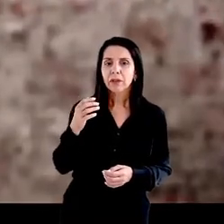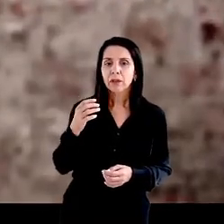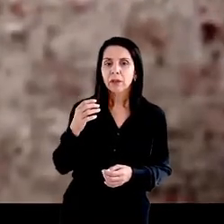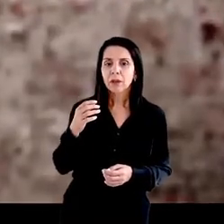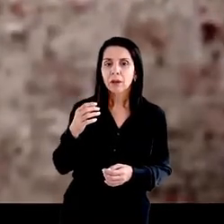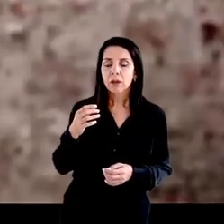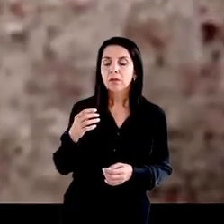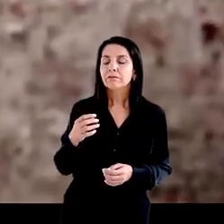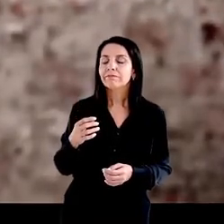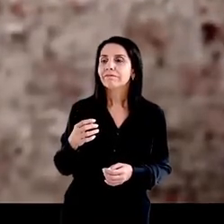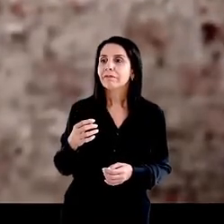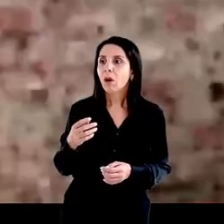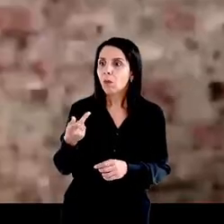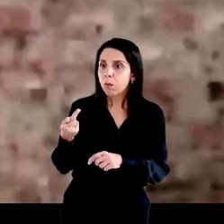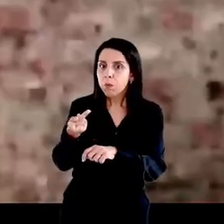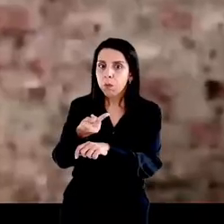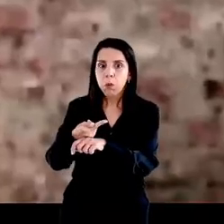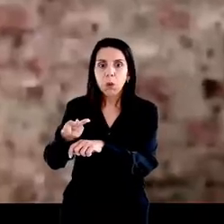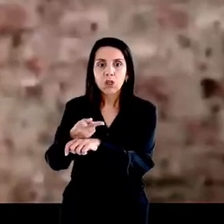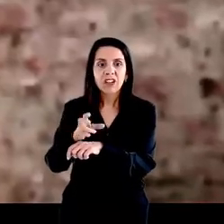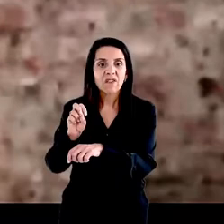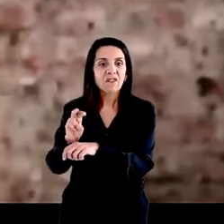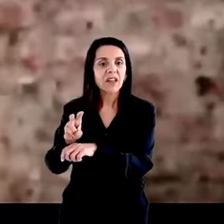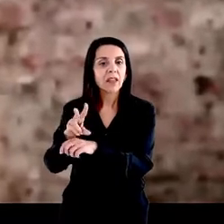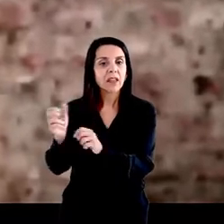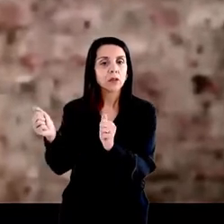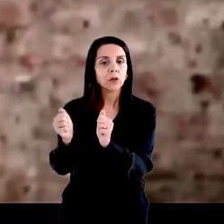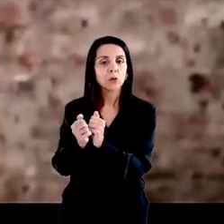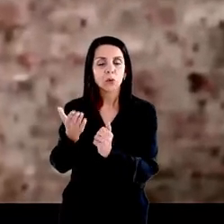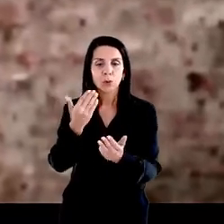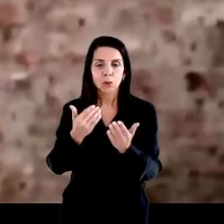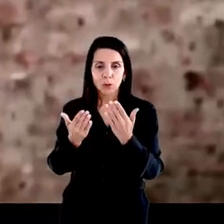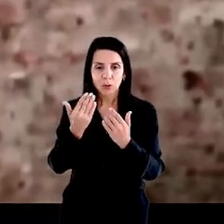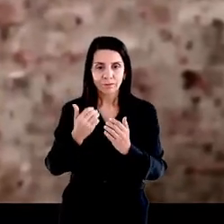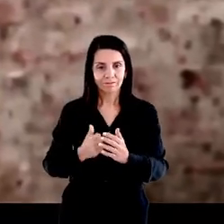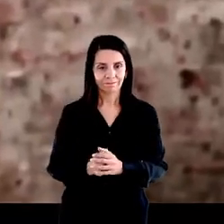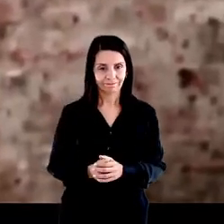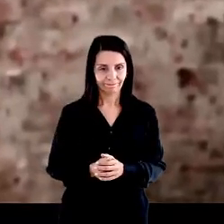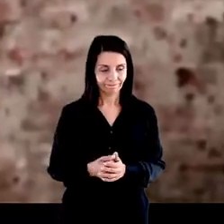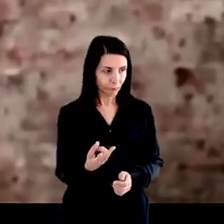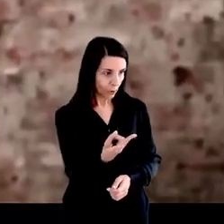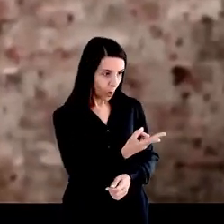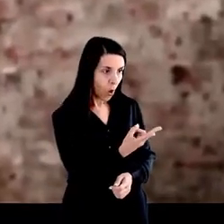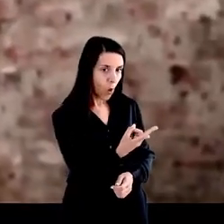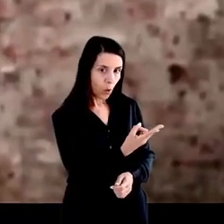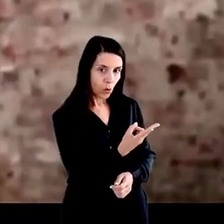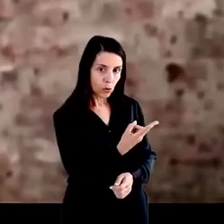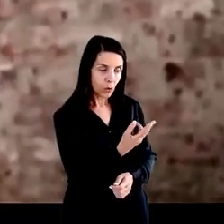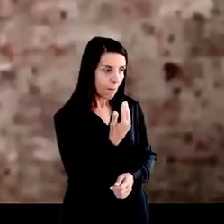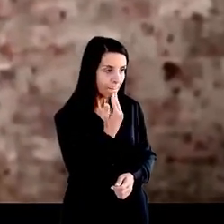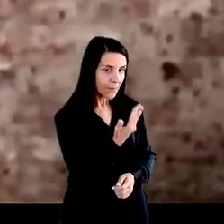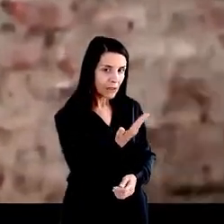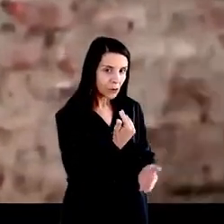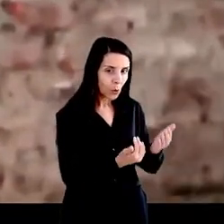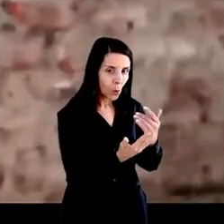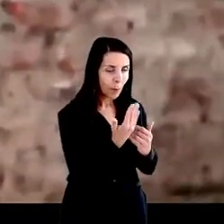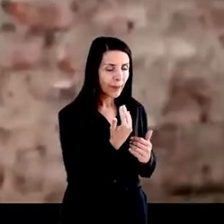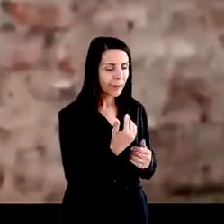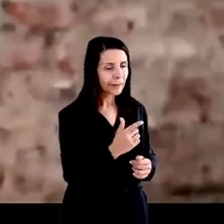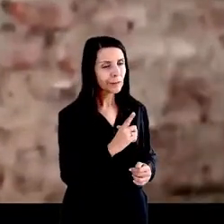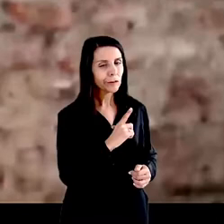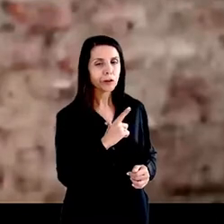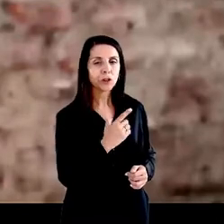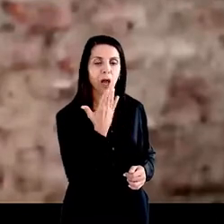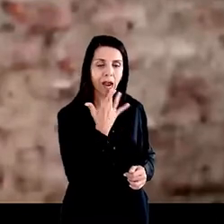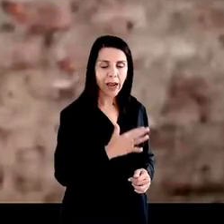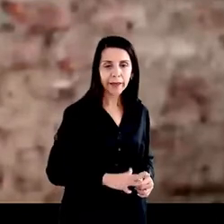misturar no arroz, que seria a última mesmo. Porque eles estavam pedindo alimento, os dois, um casal e mais uma criança de dois anos. Aí a